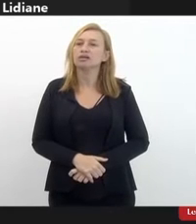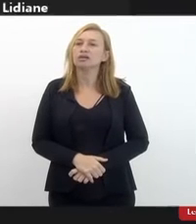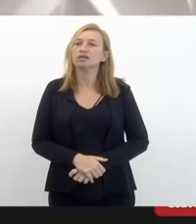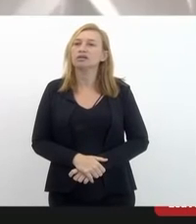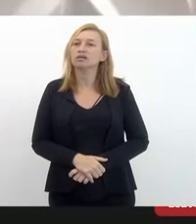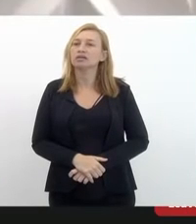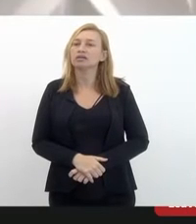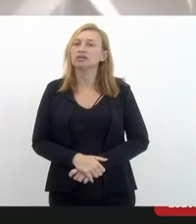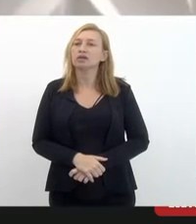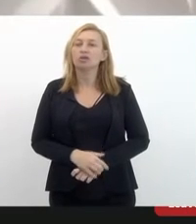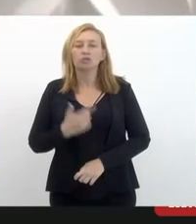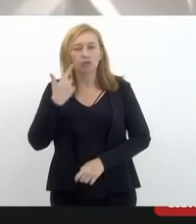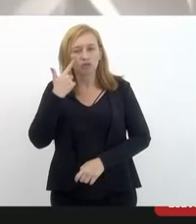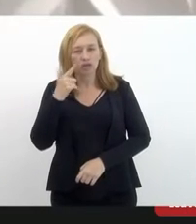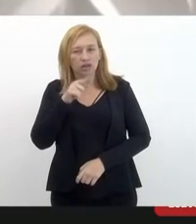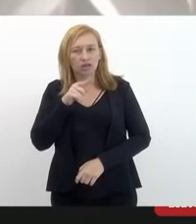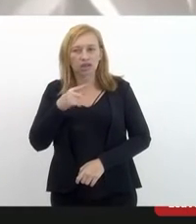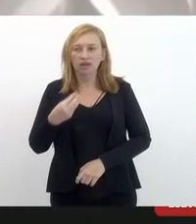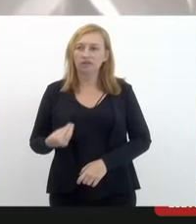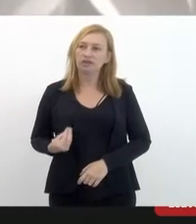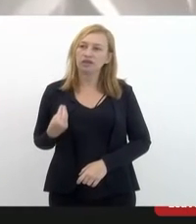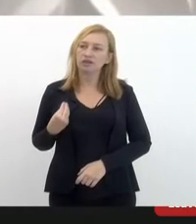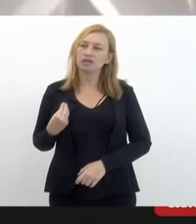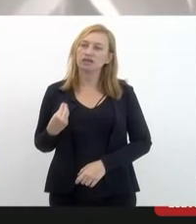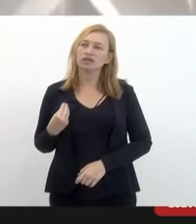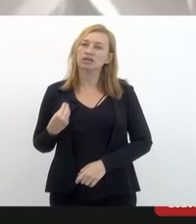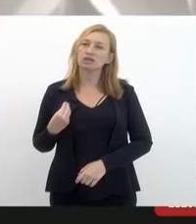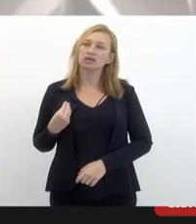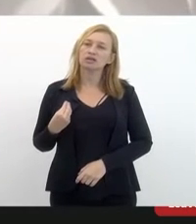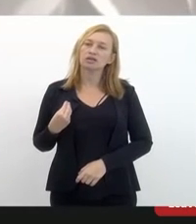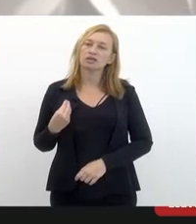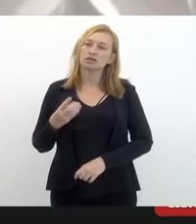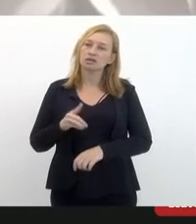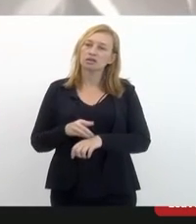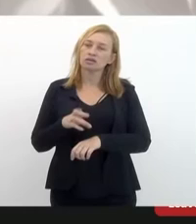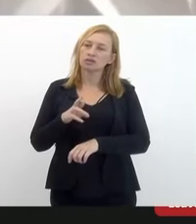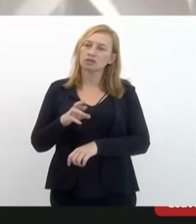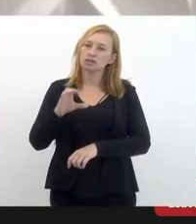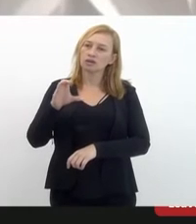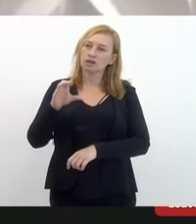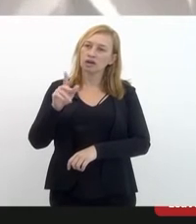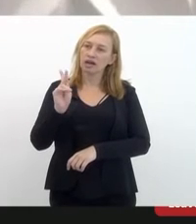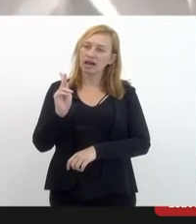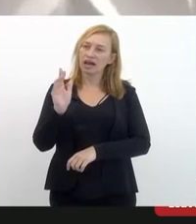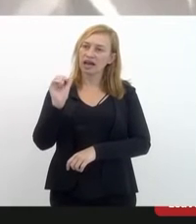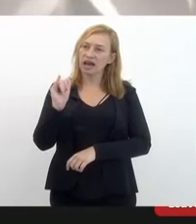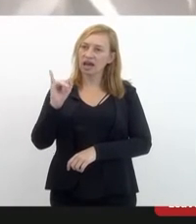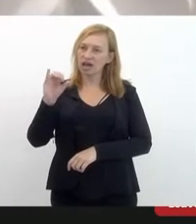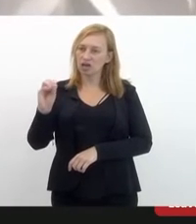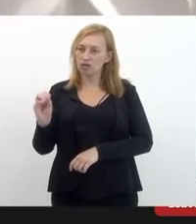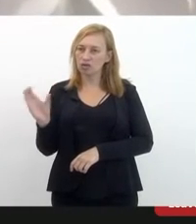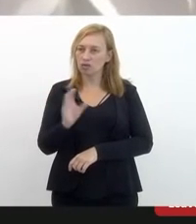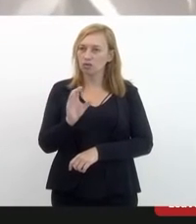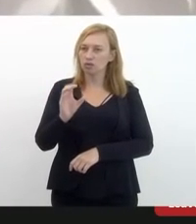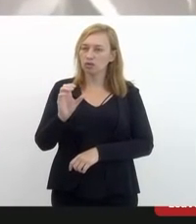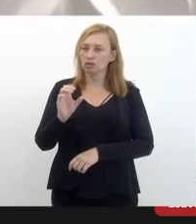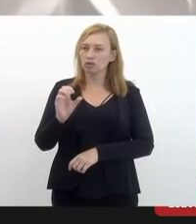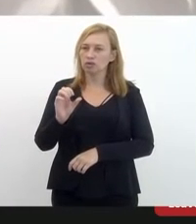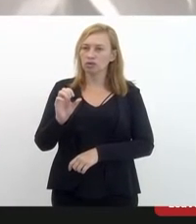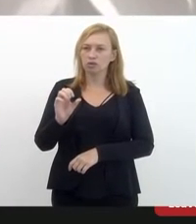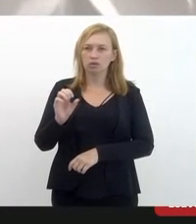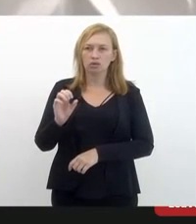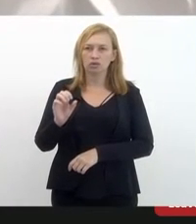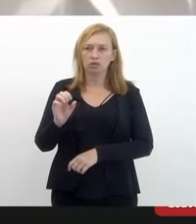eu estou verificando a presença do doutor Caio Souza, que é da comissão